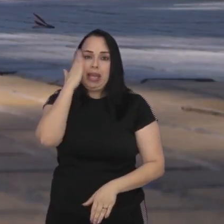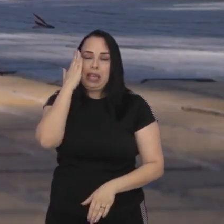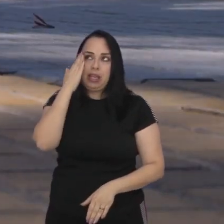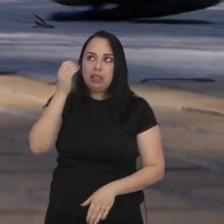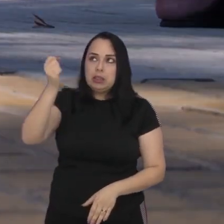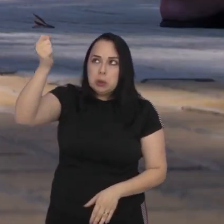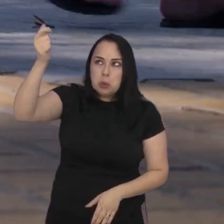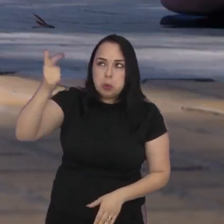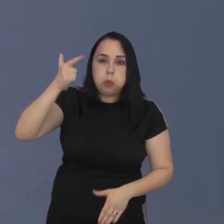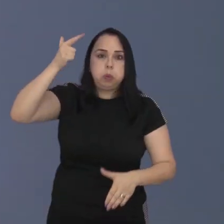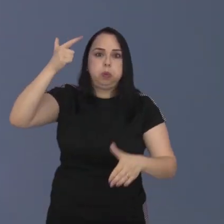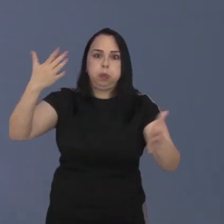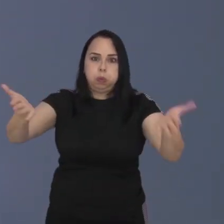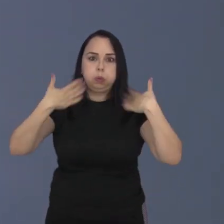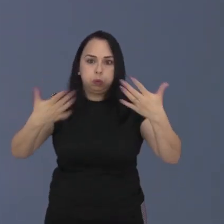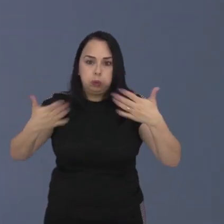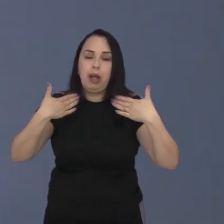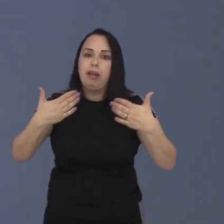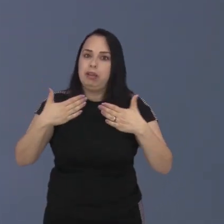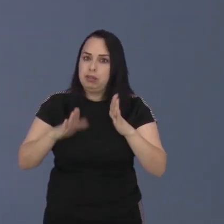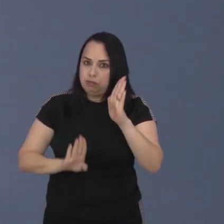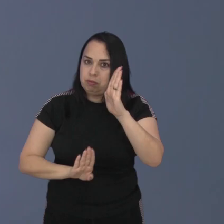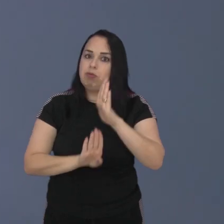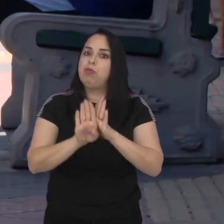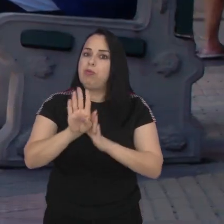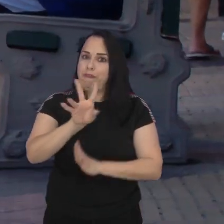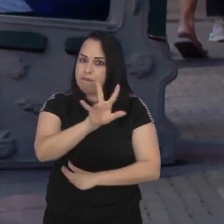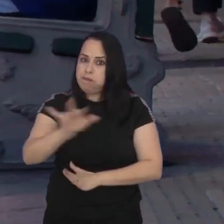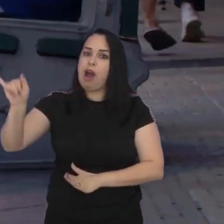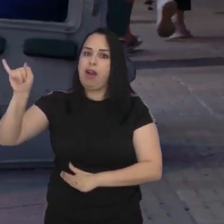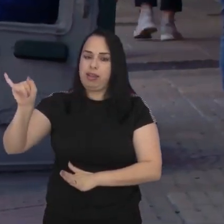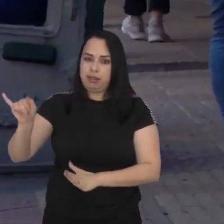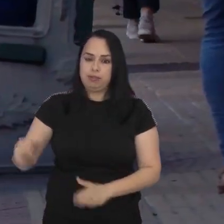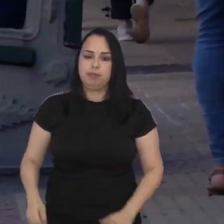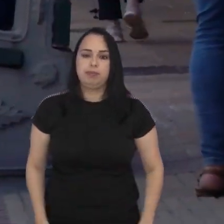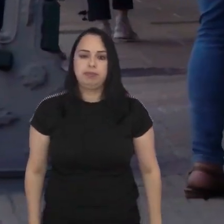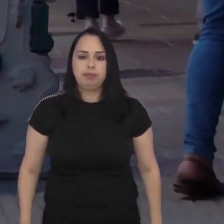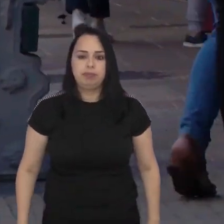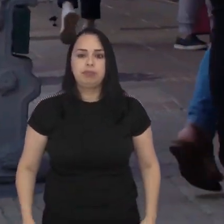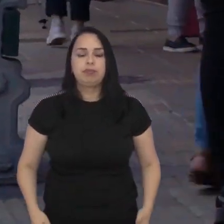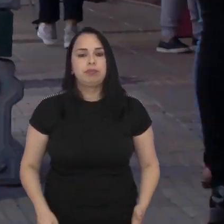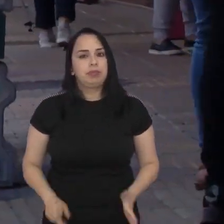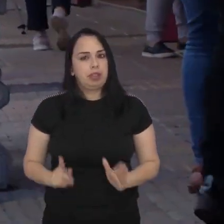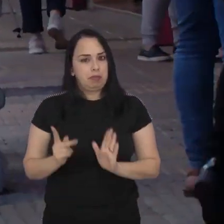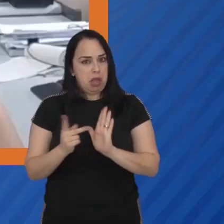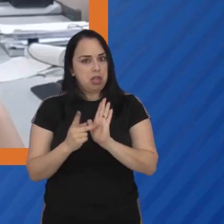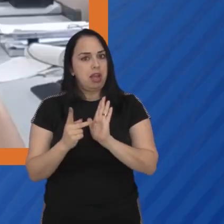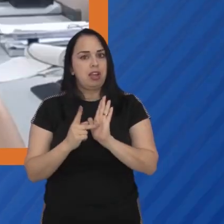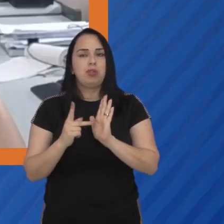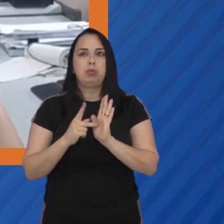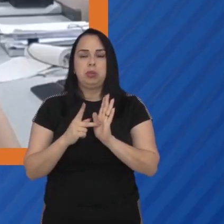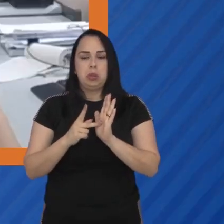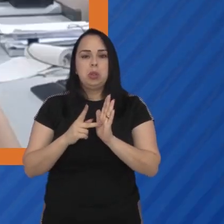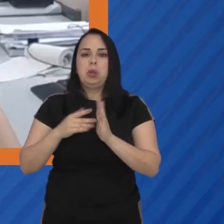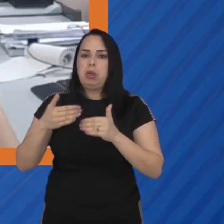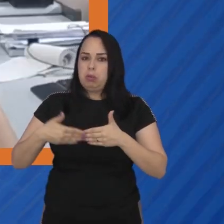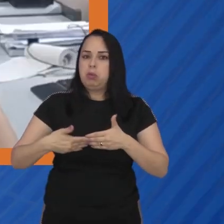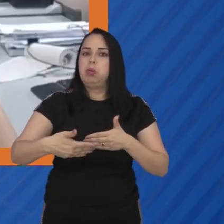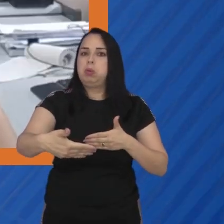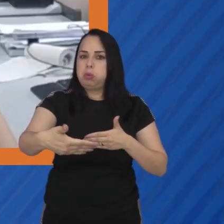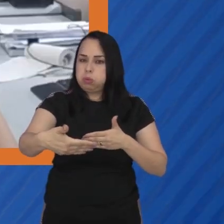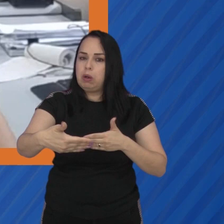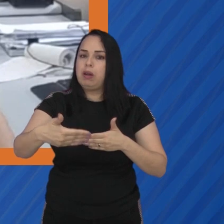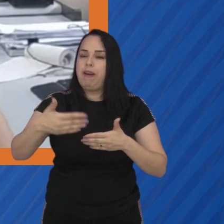estresse térmico ou melhor esse calorão deve aumentar com a chegada do verão A gente vai ter um verão